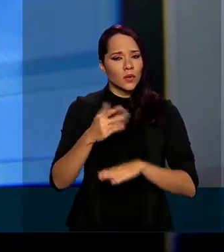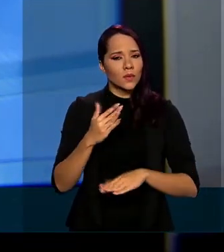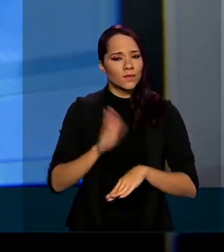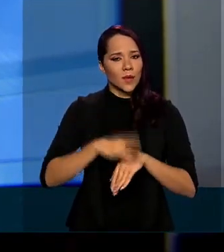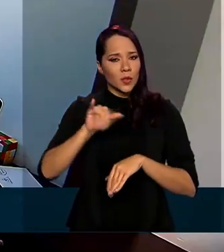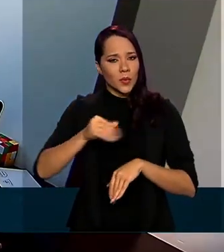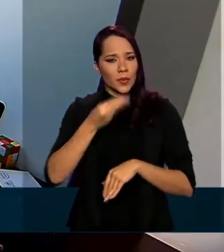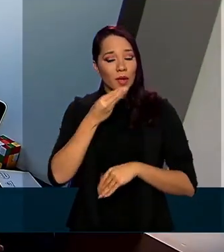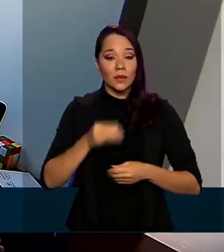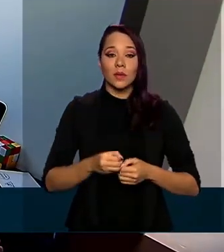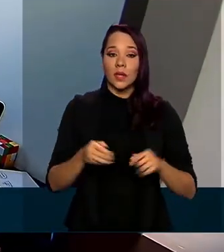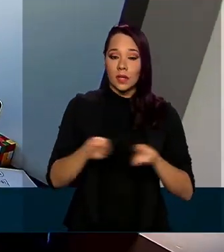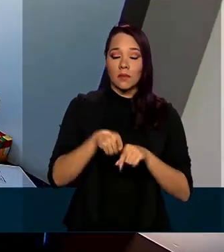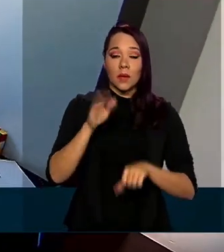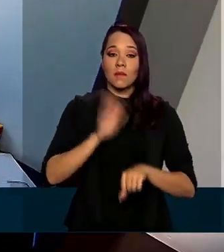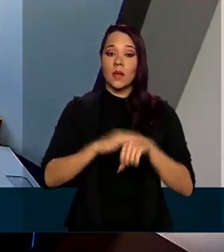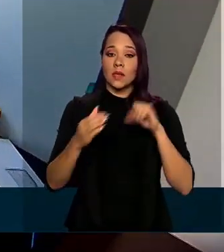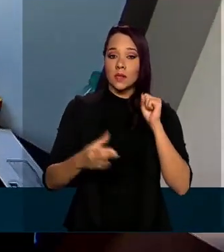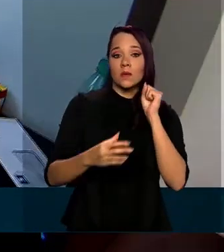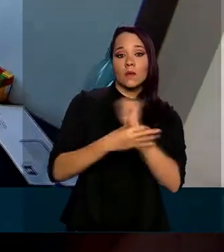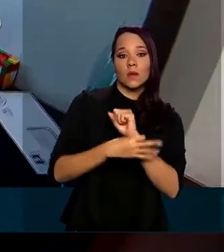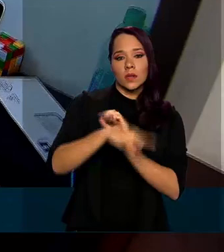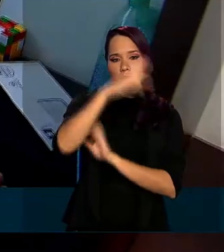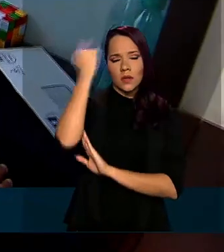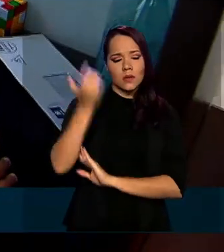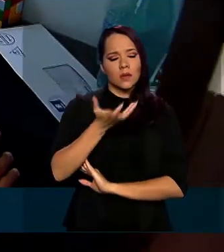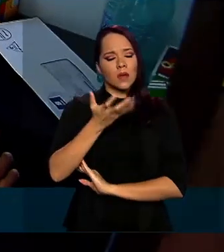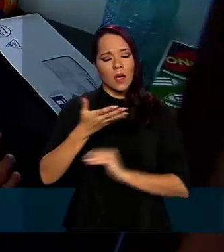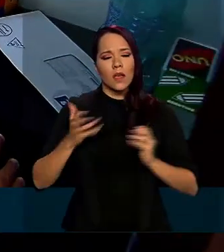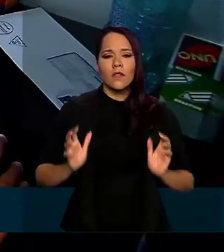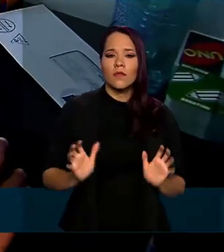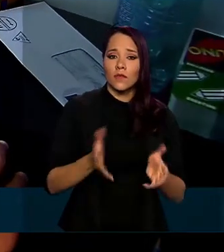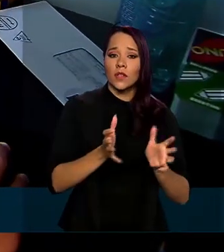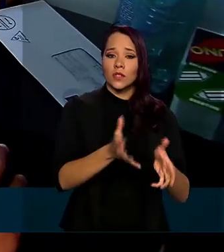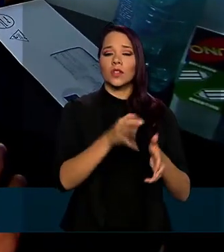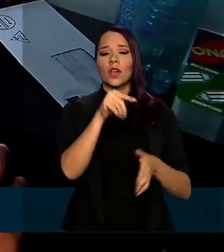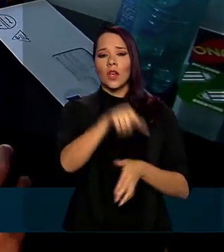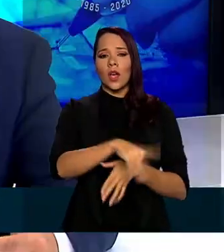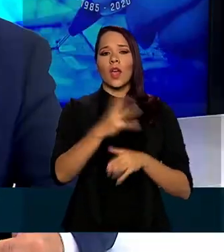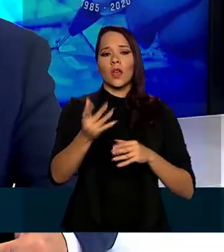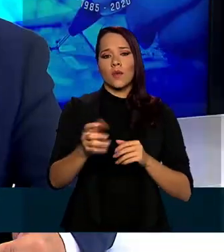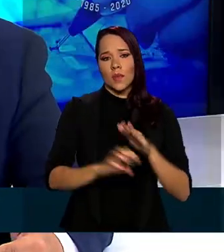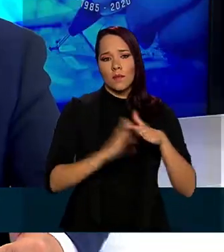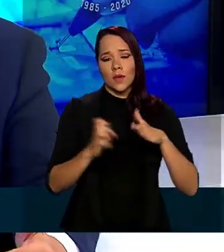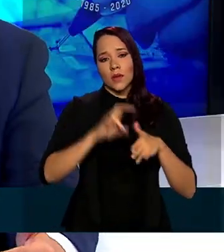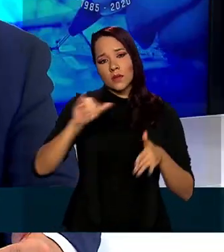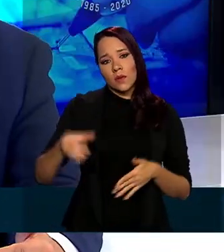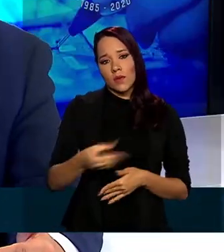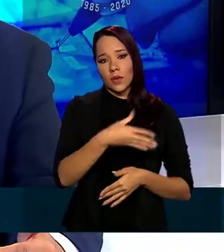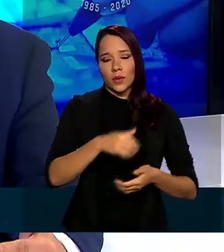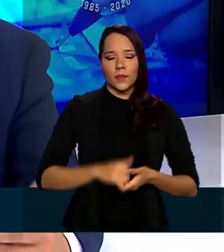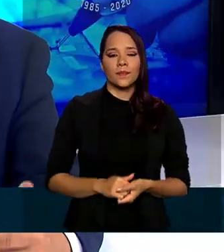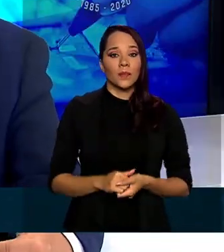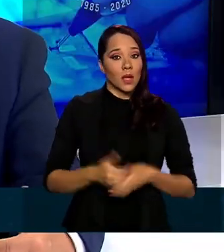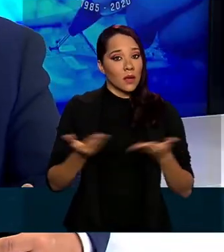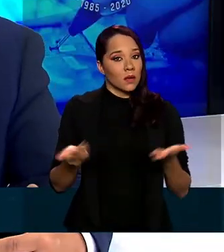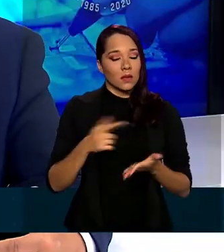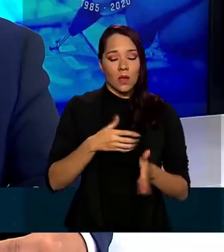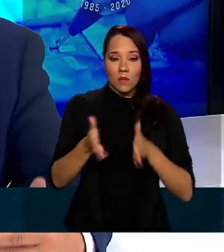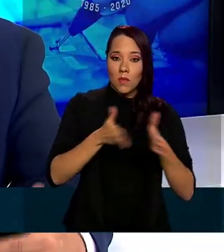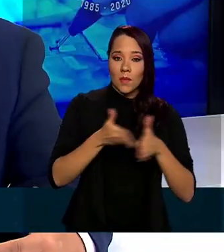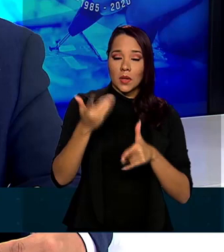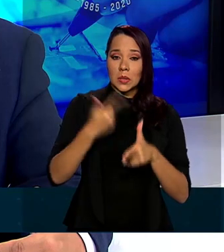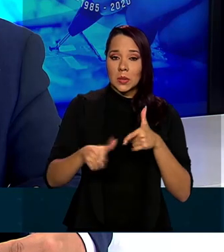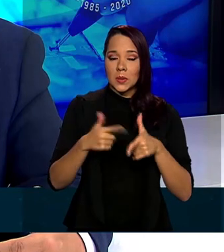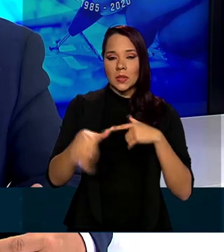e dar maior segurança para quem deseja investir em uma startup. Nós estamos num momento de pandemia. Isso é um problema